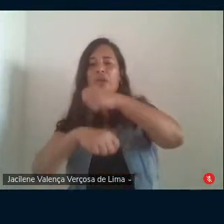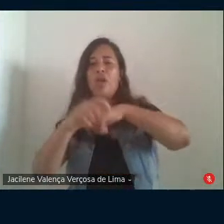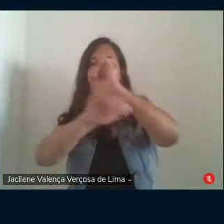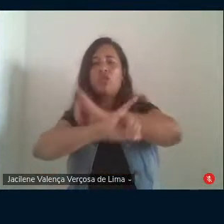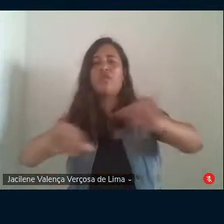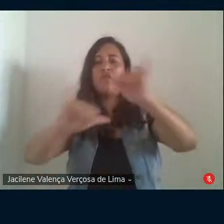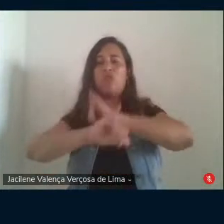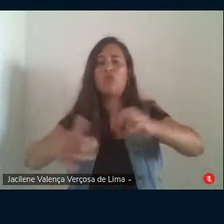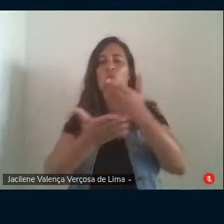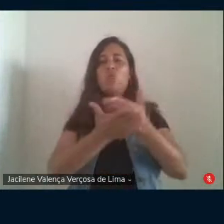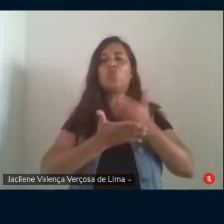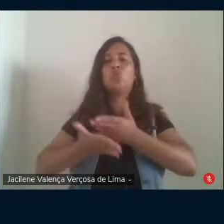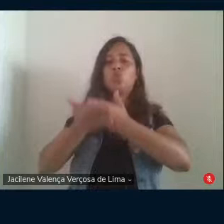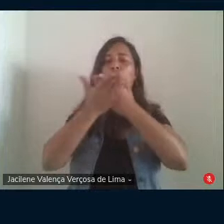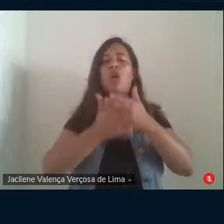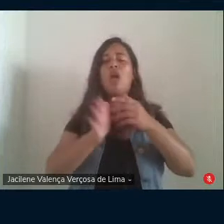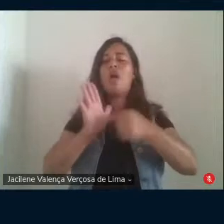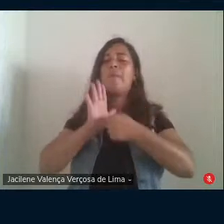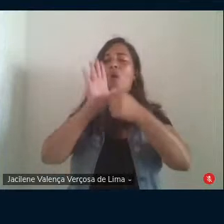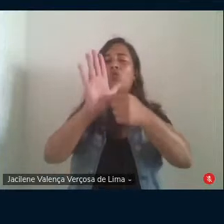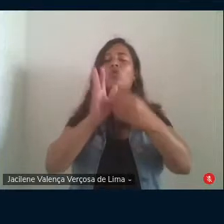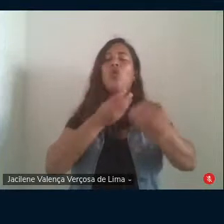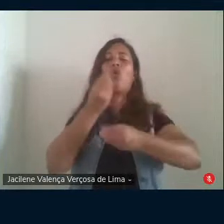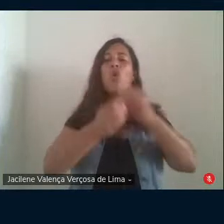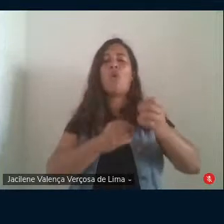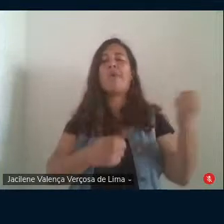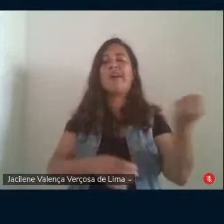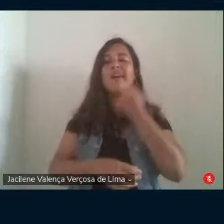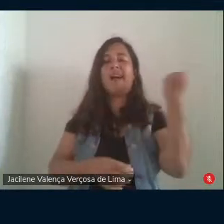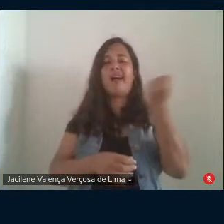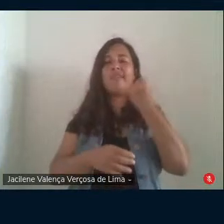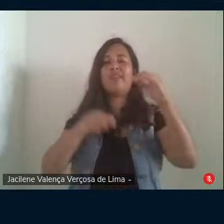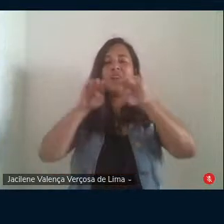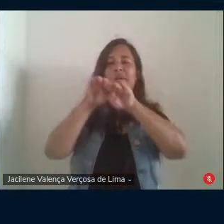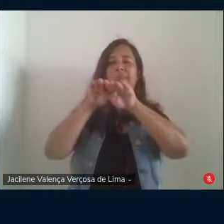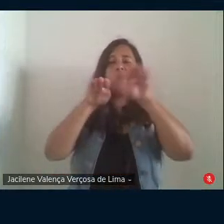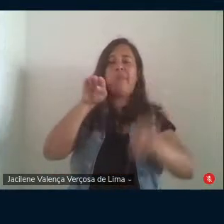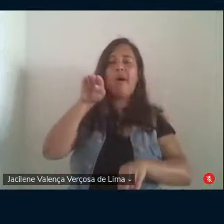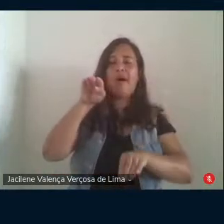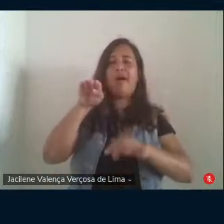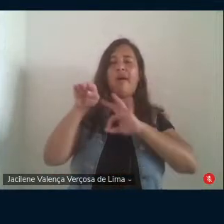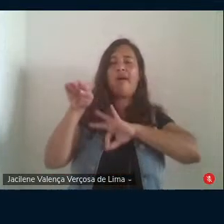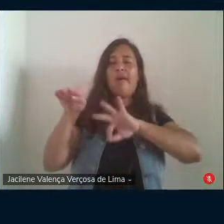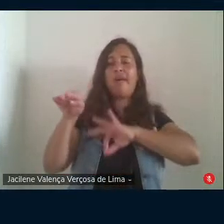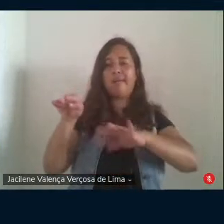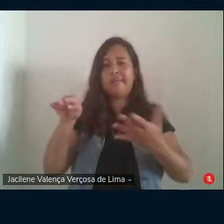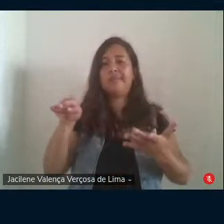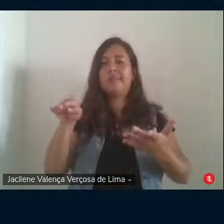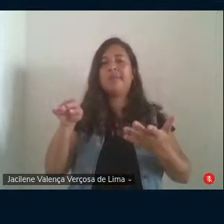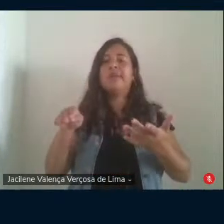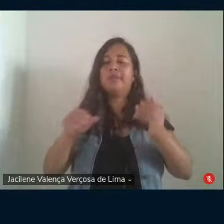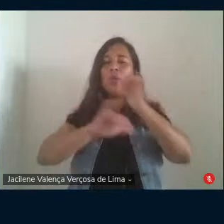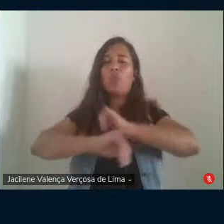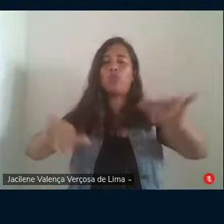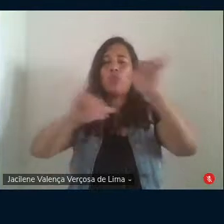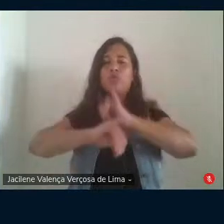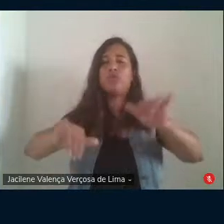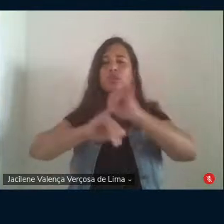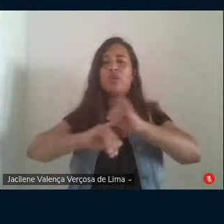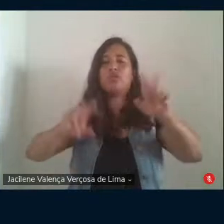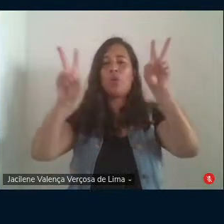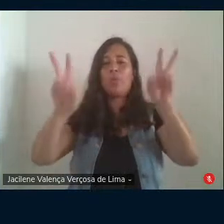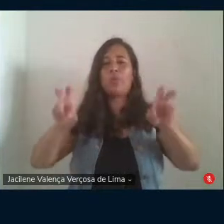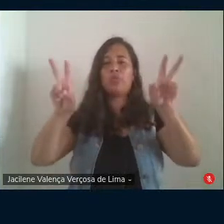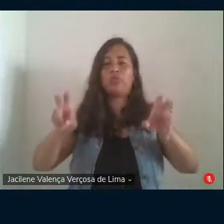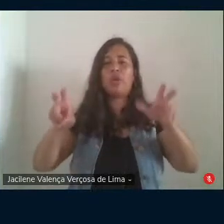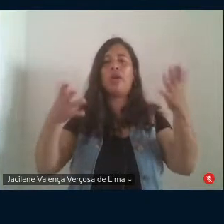estudos revelando o quadro de agravamento da desigualdade de renda no Brasil a síntese do noticiário sobre o tema que